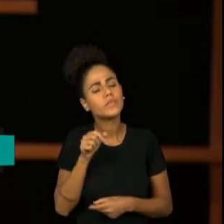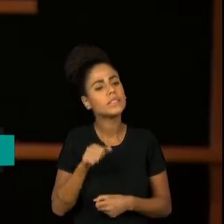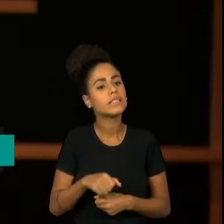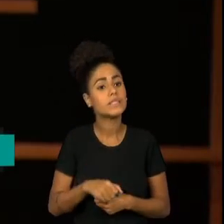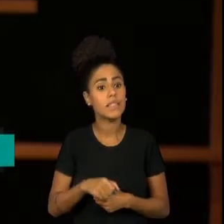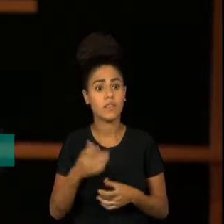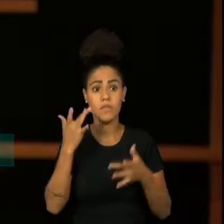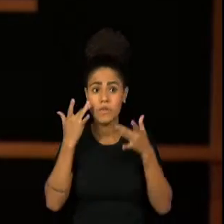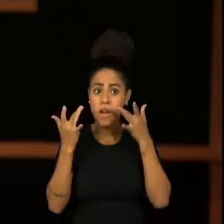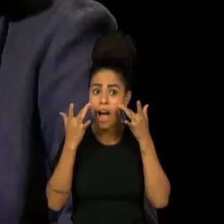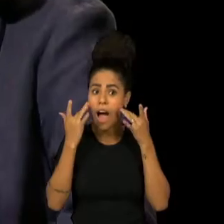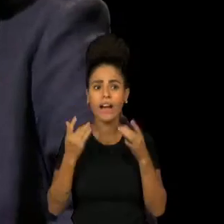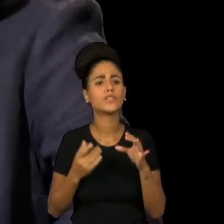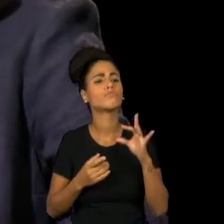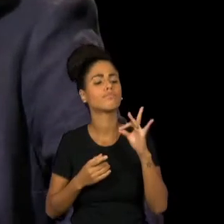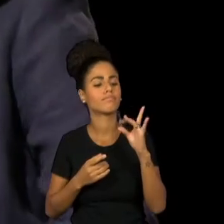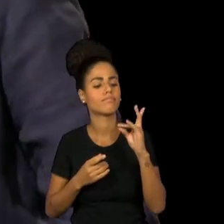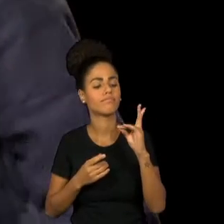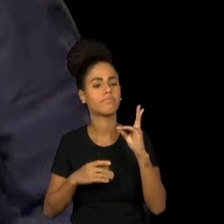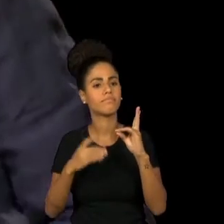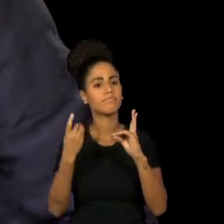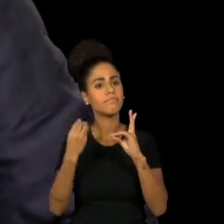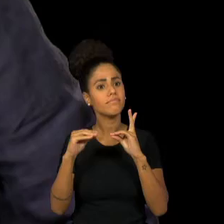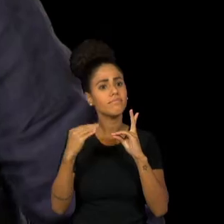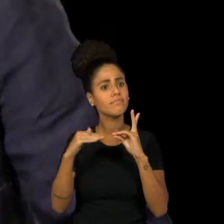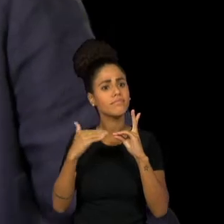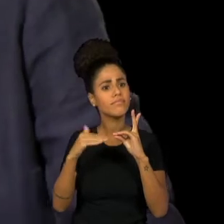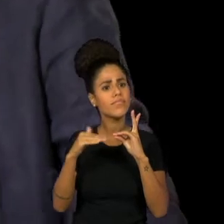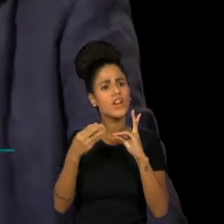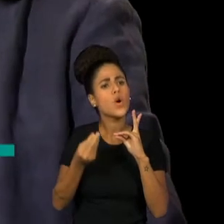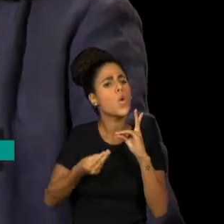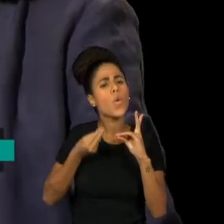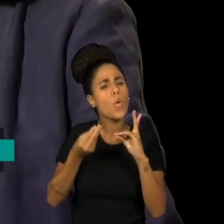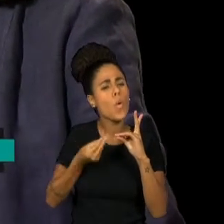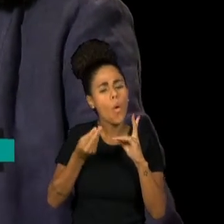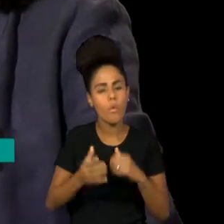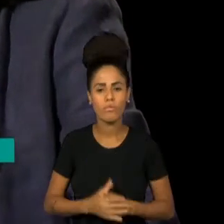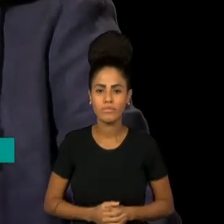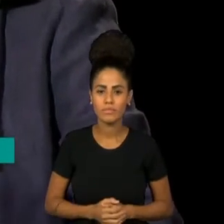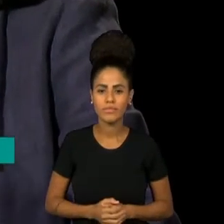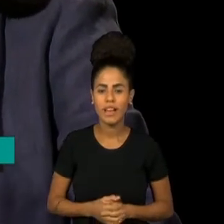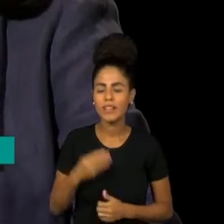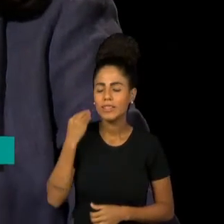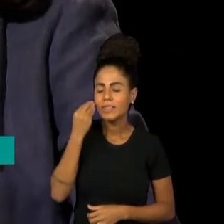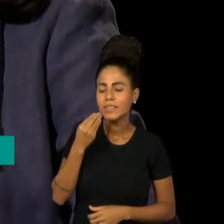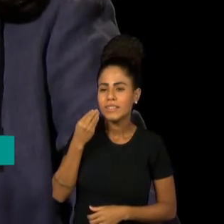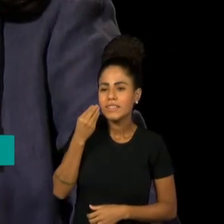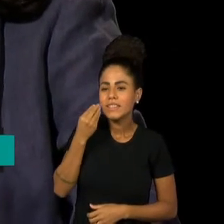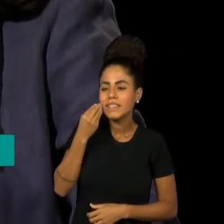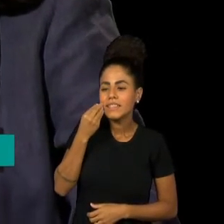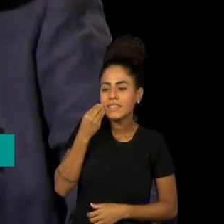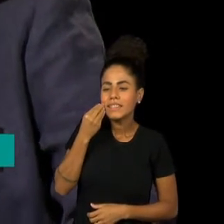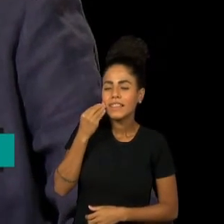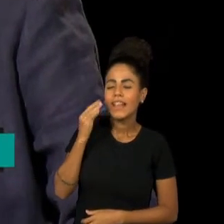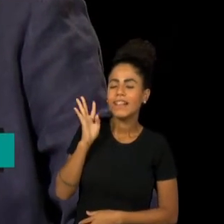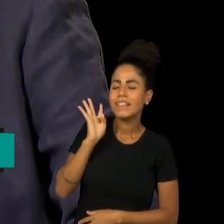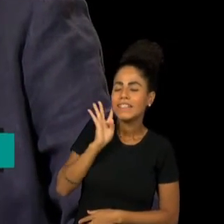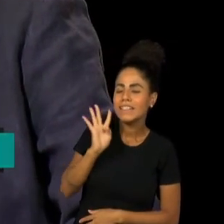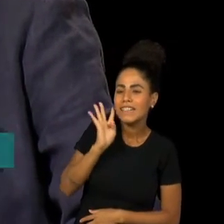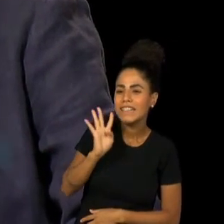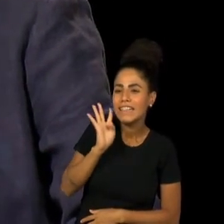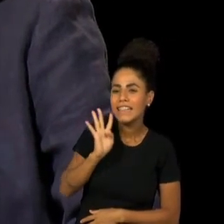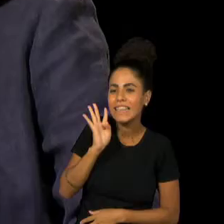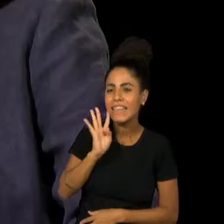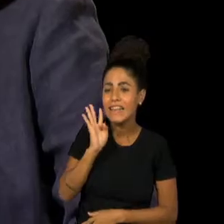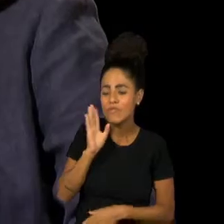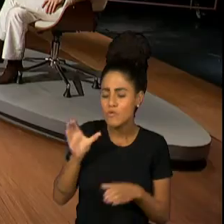Macunaíma? Então, olha, foi uma experiência tão legal ter participado